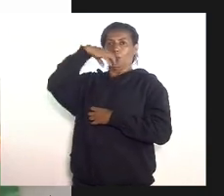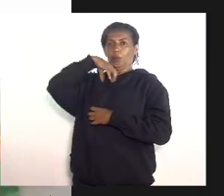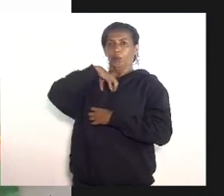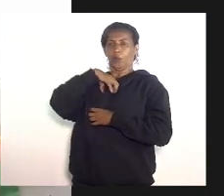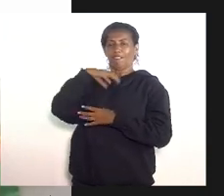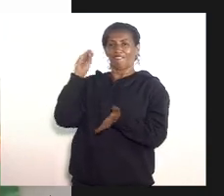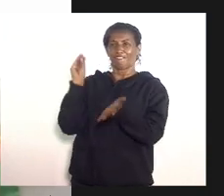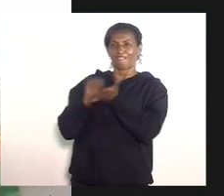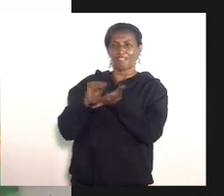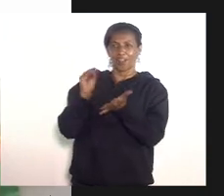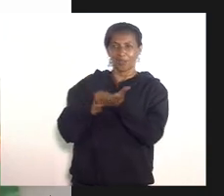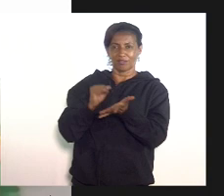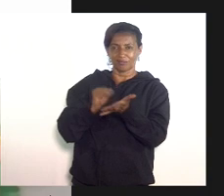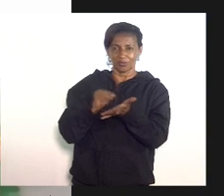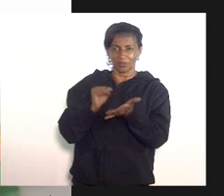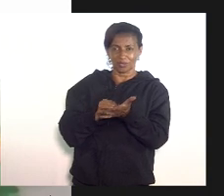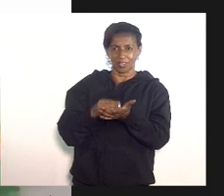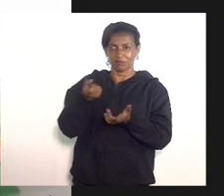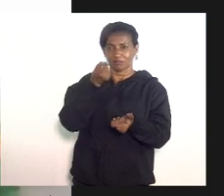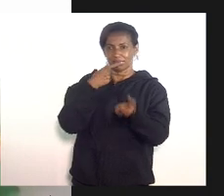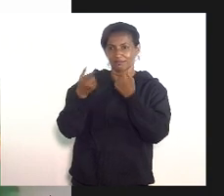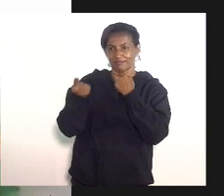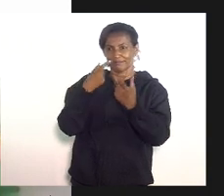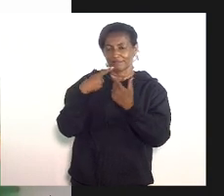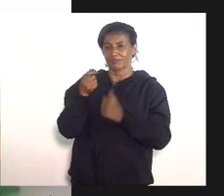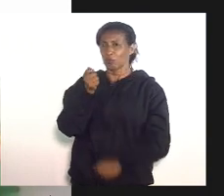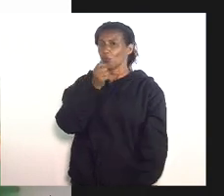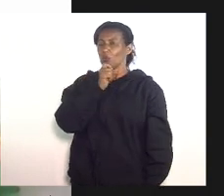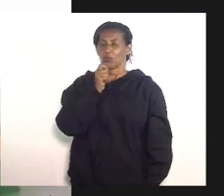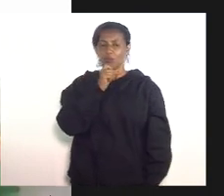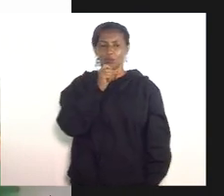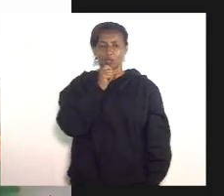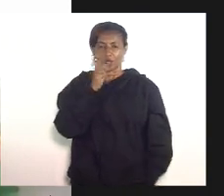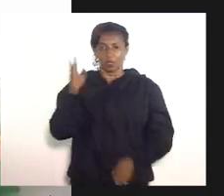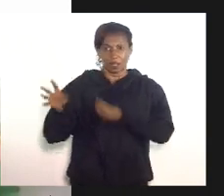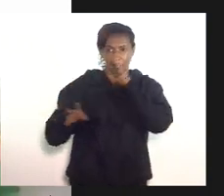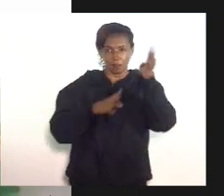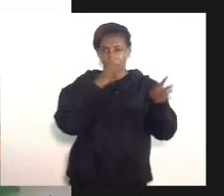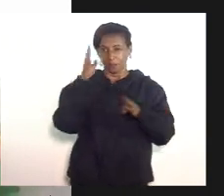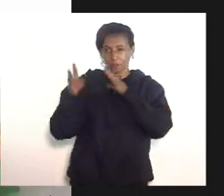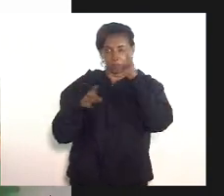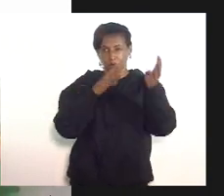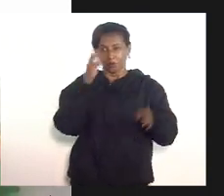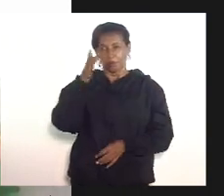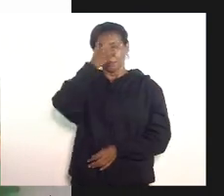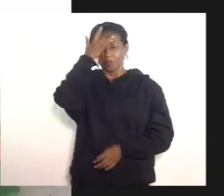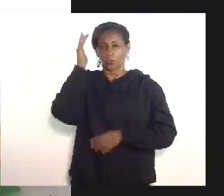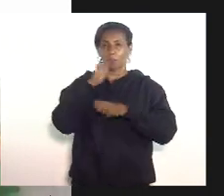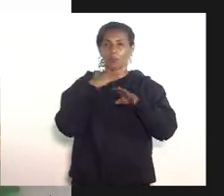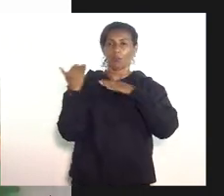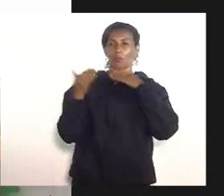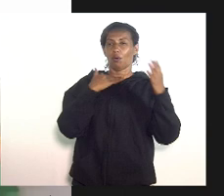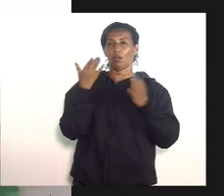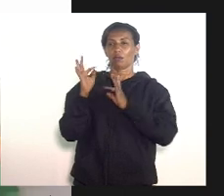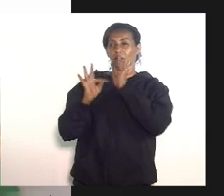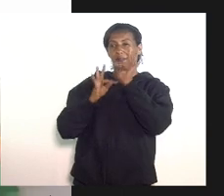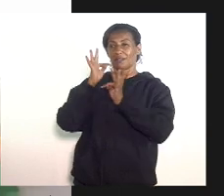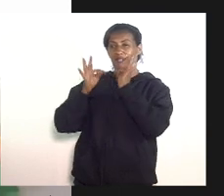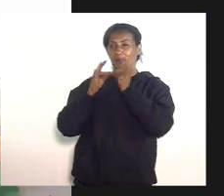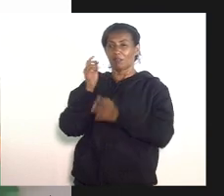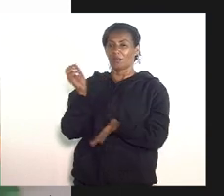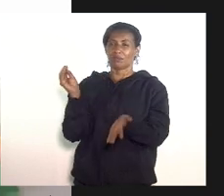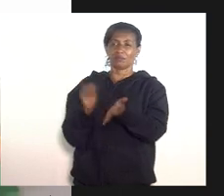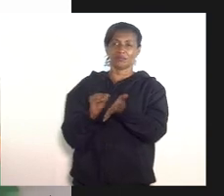uma situação extremamente absurda das pessoas das morrerem sem conseguir ali um tratamento adequado